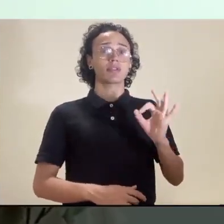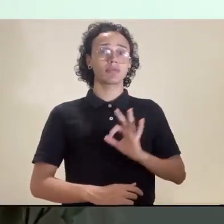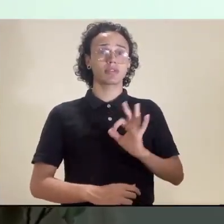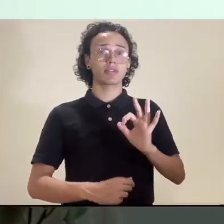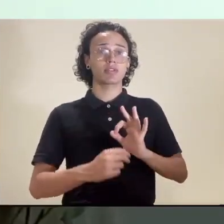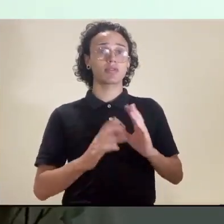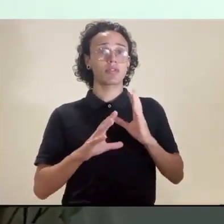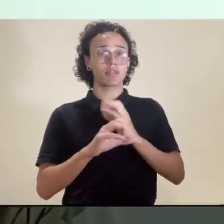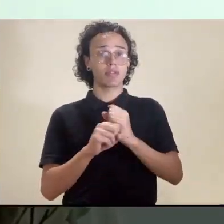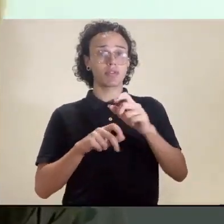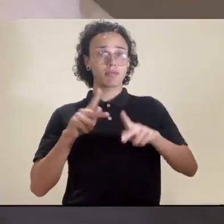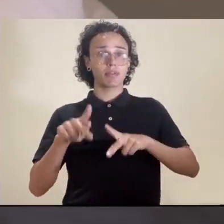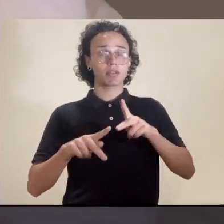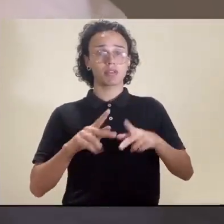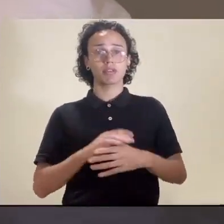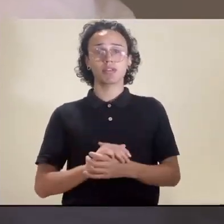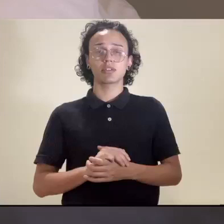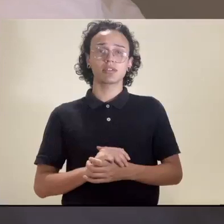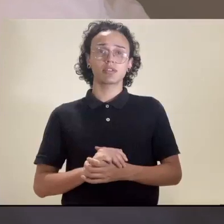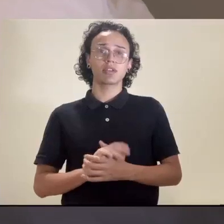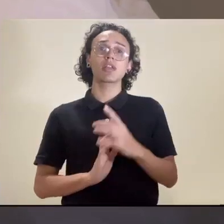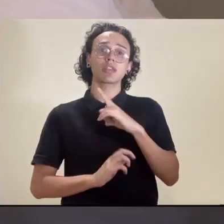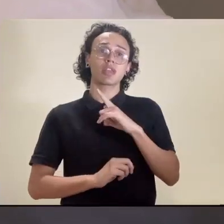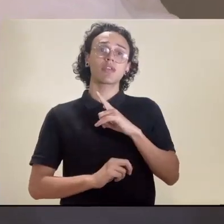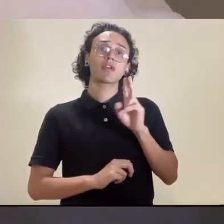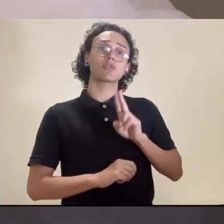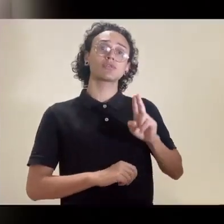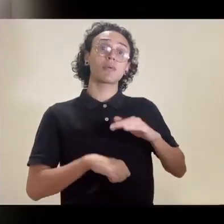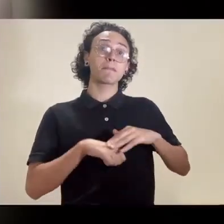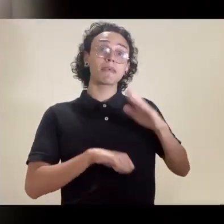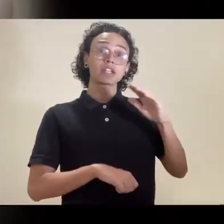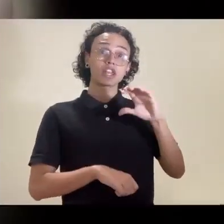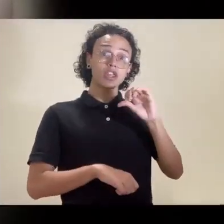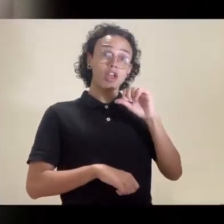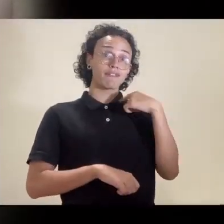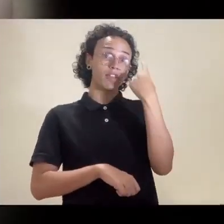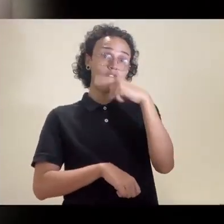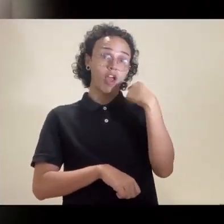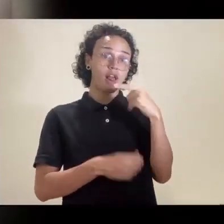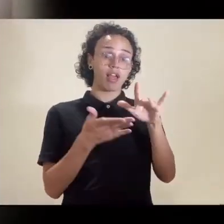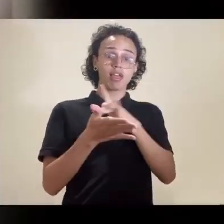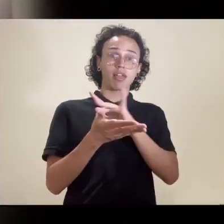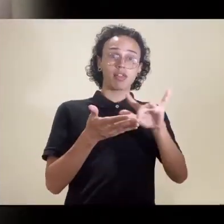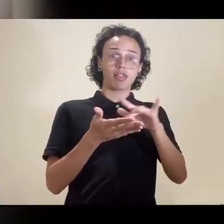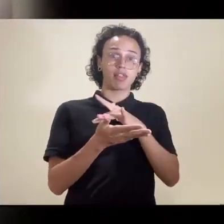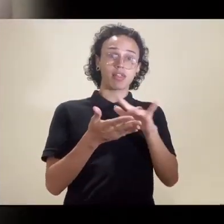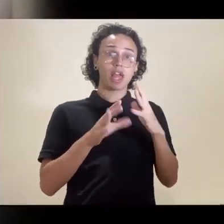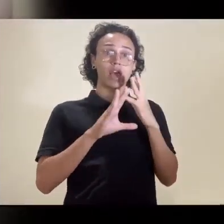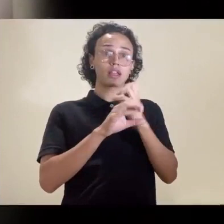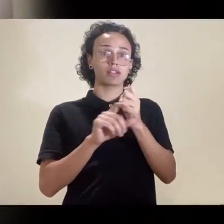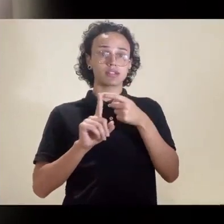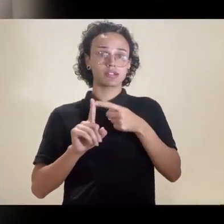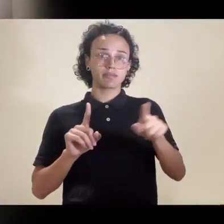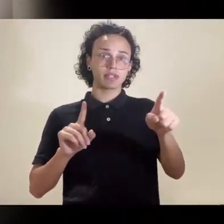17% das pessoas usaram mais do que 9 horas ou mais de